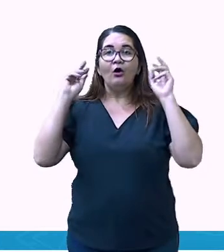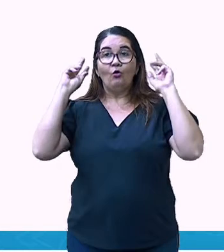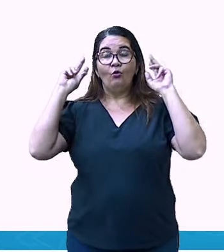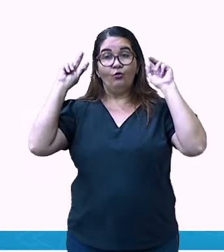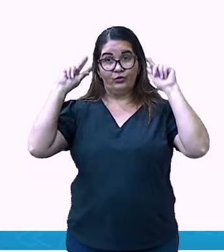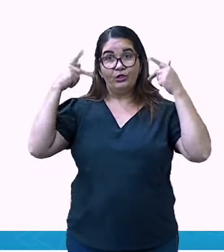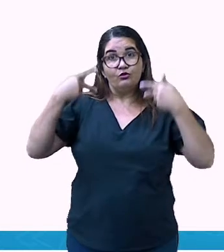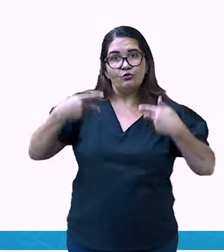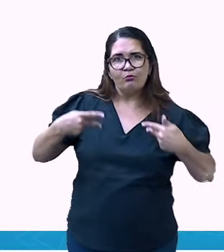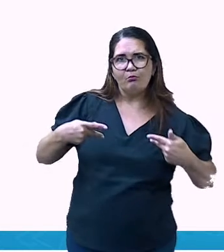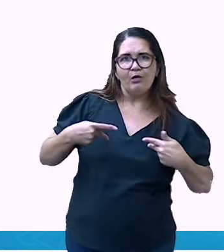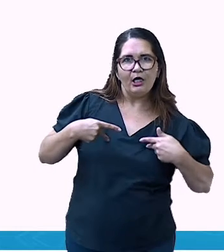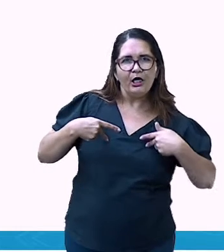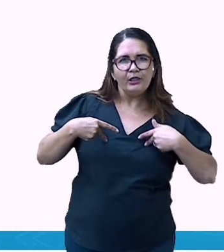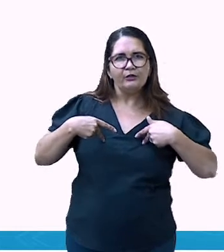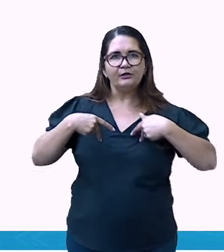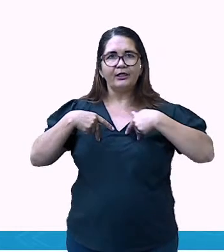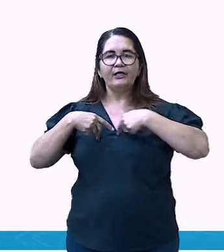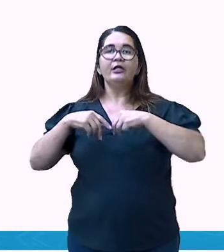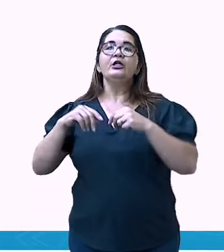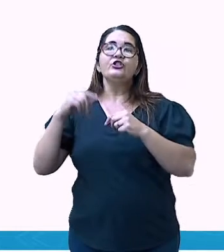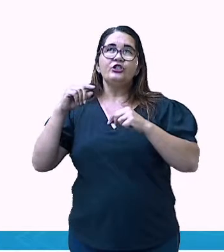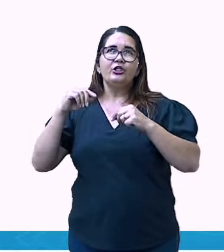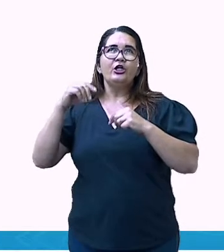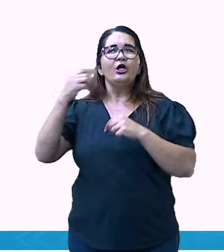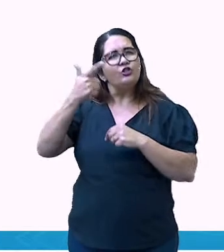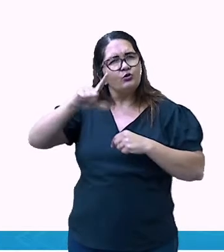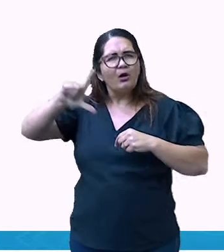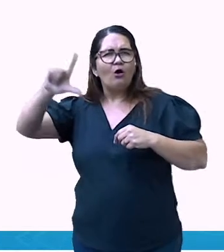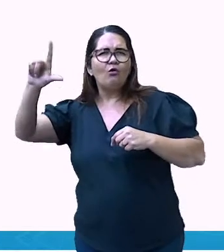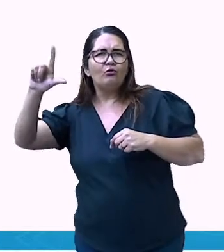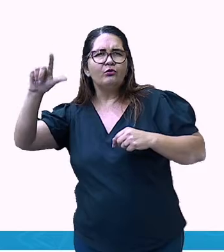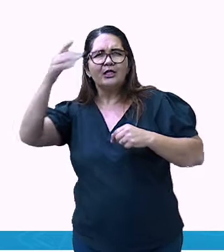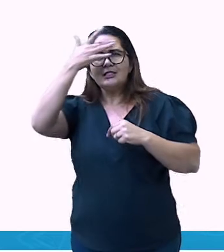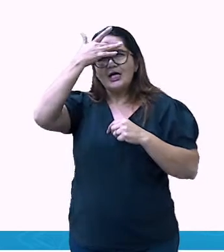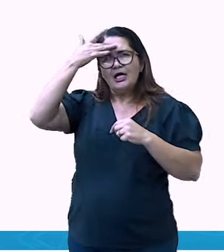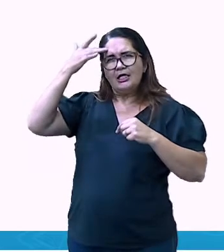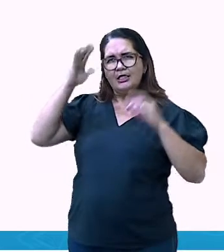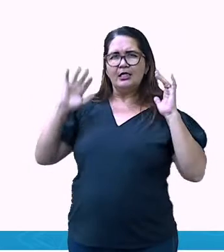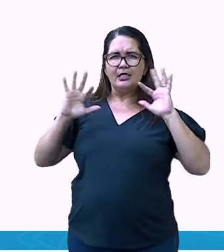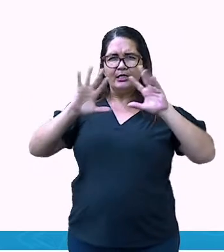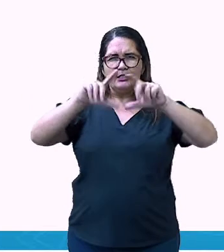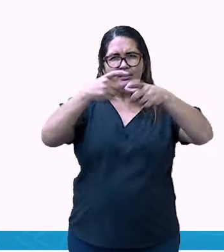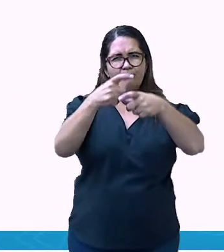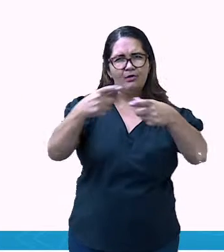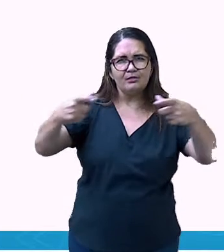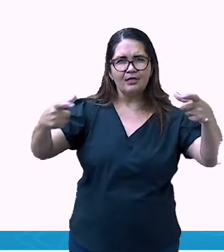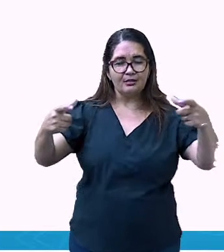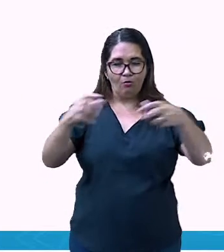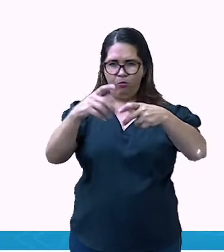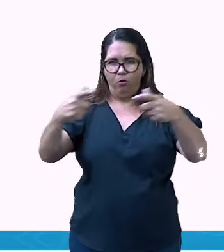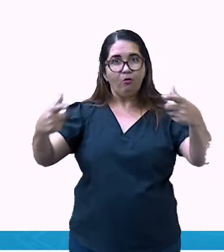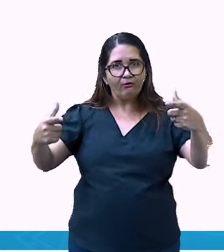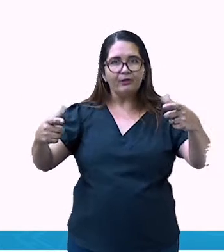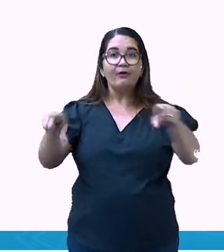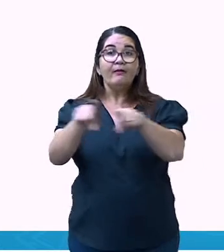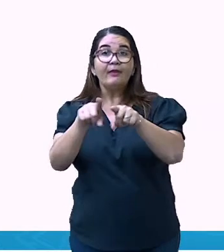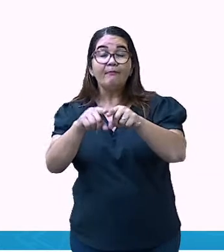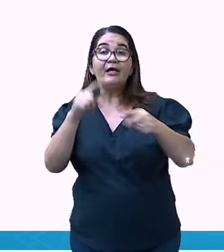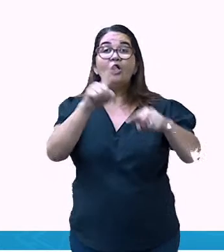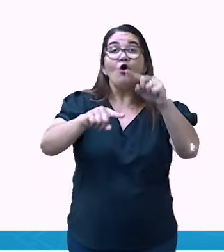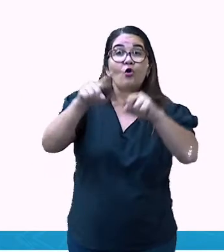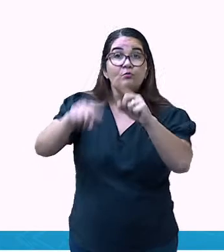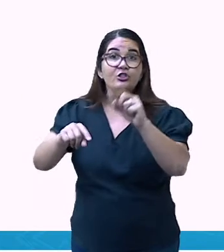identificar as suas posições geográficas e escolherem a direção a ser seguida em suas viagens.